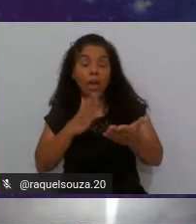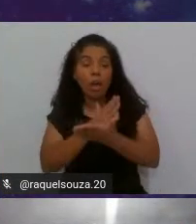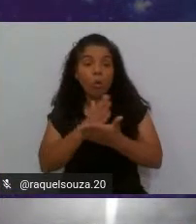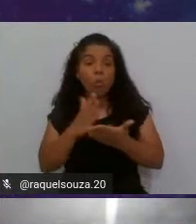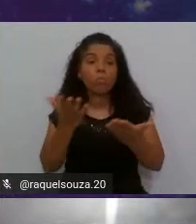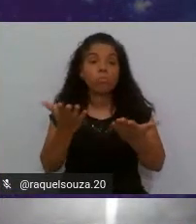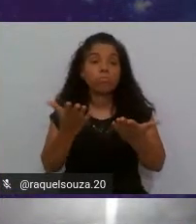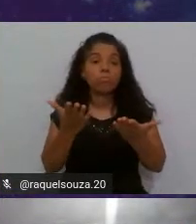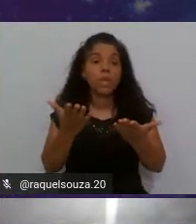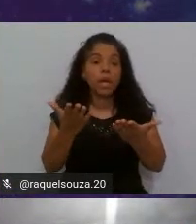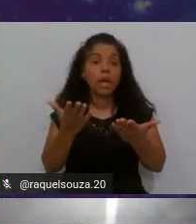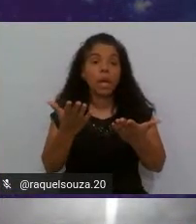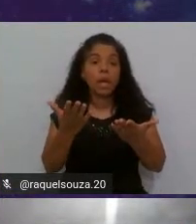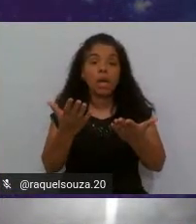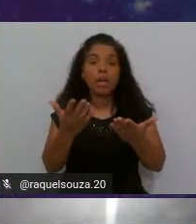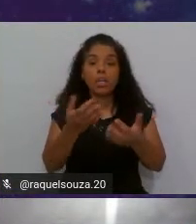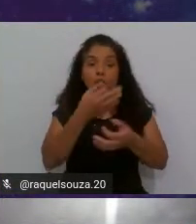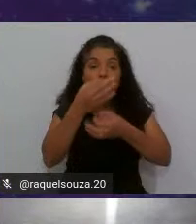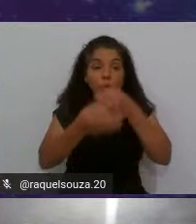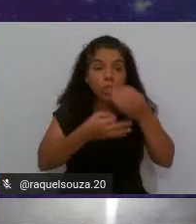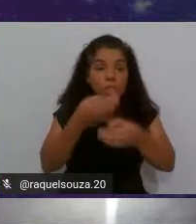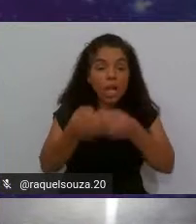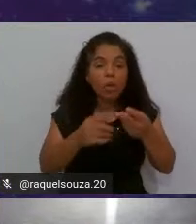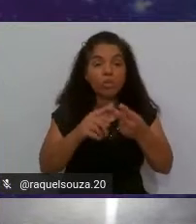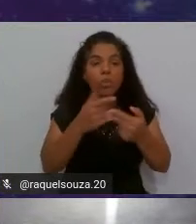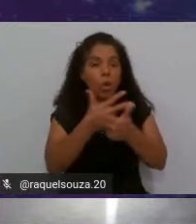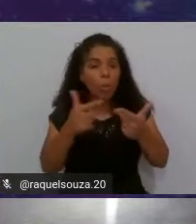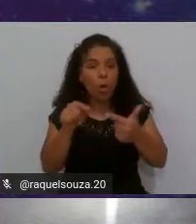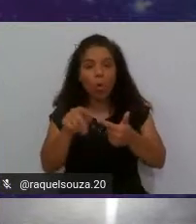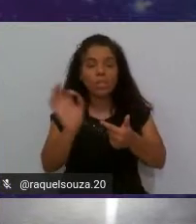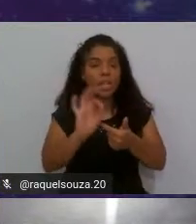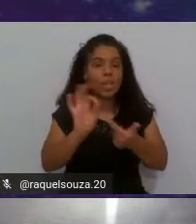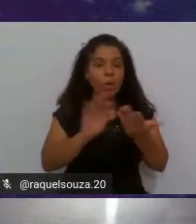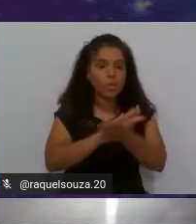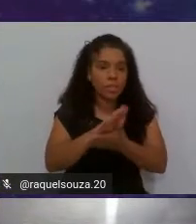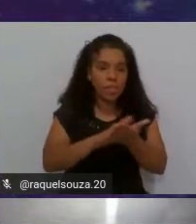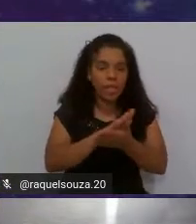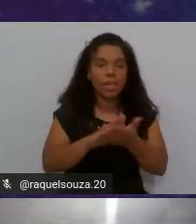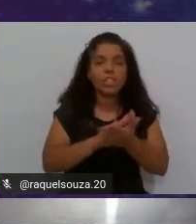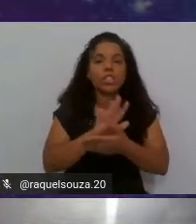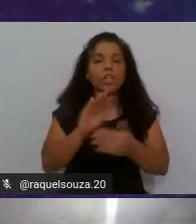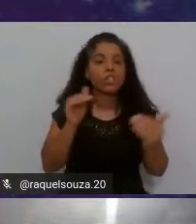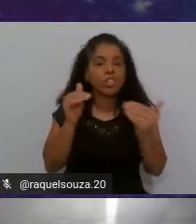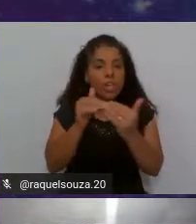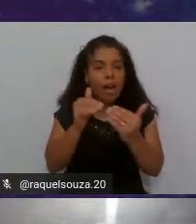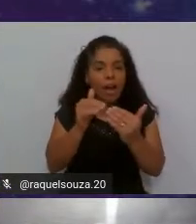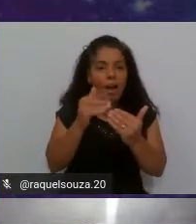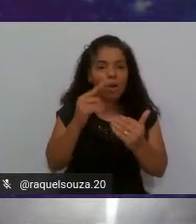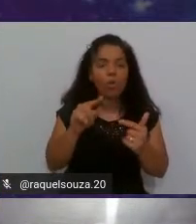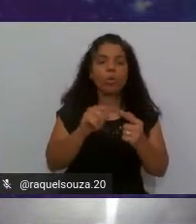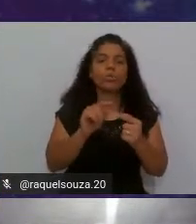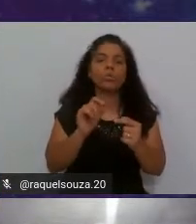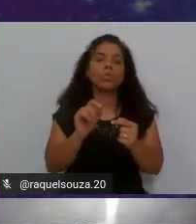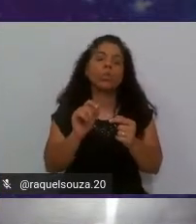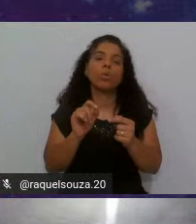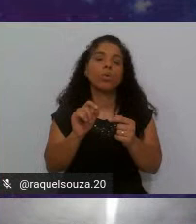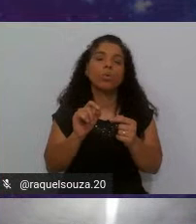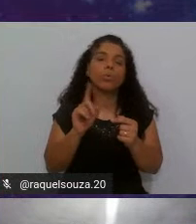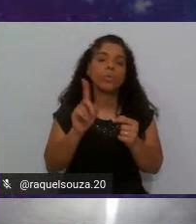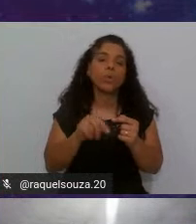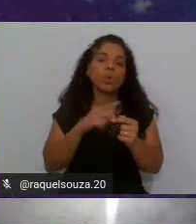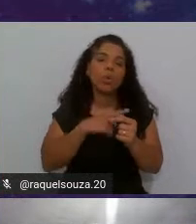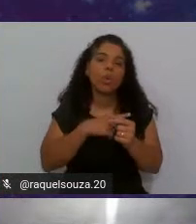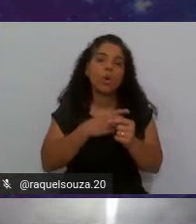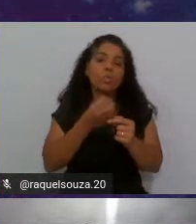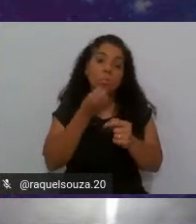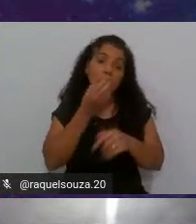alguma sugestão alguma coisa que não esteja de acordo com as boas